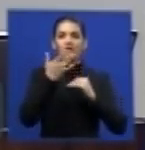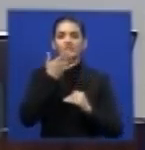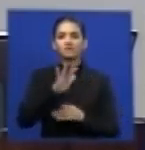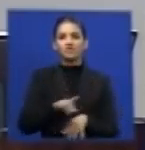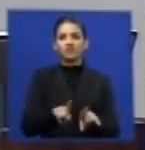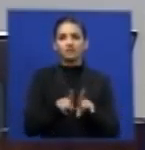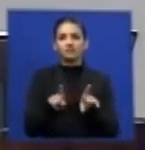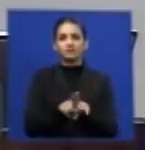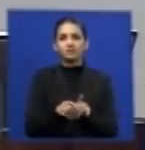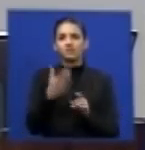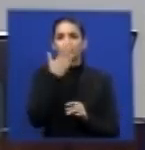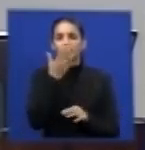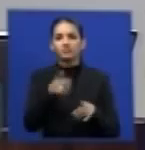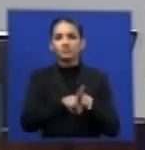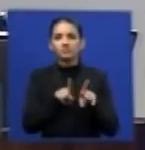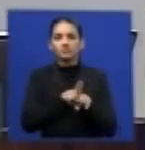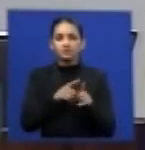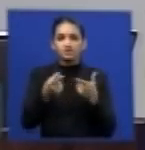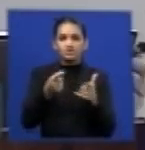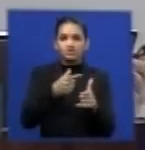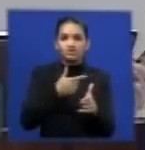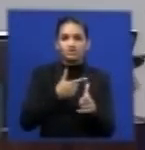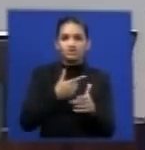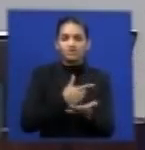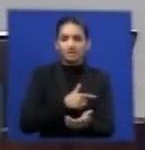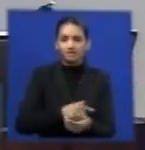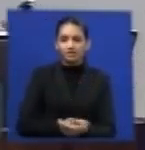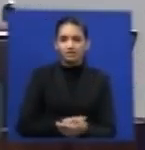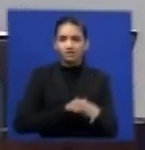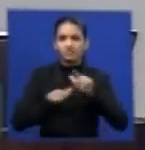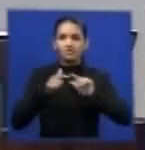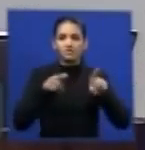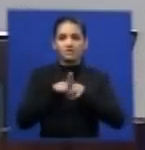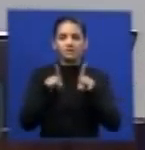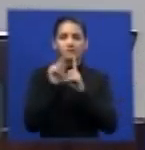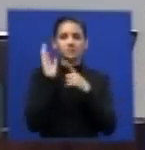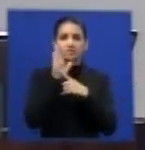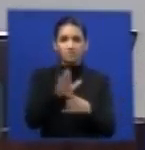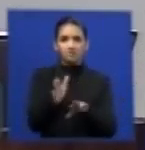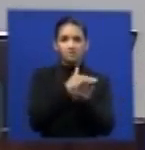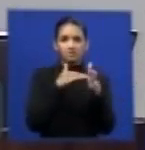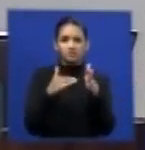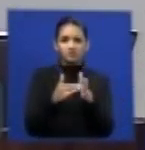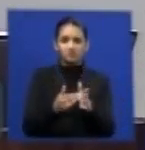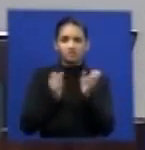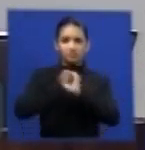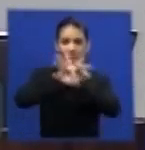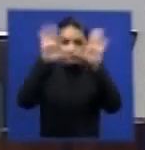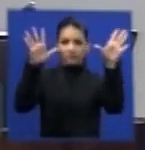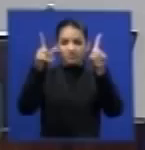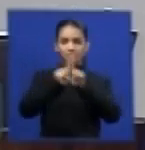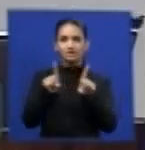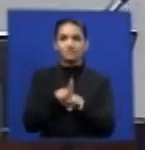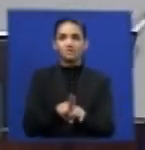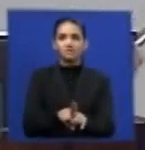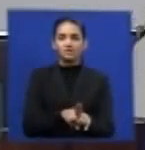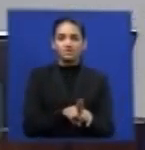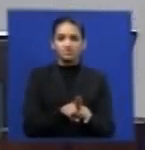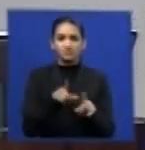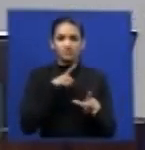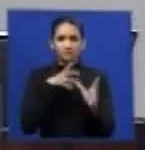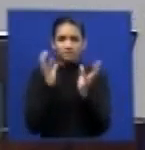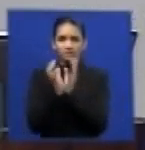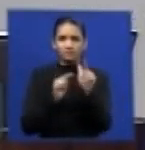esse tipo de atitude enfim que dê uma transparência maior para as ações que envolvem o conjunto de